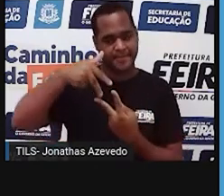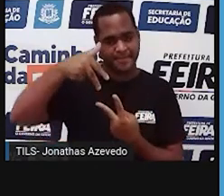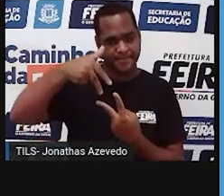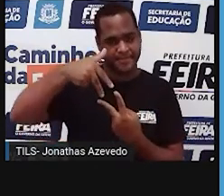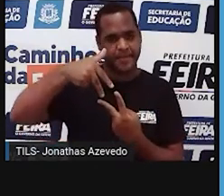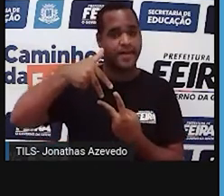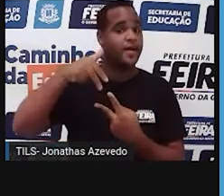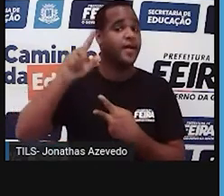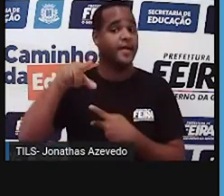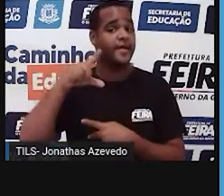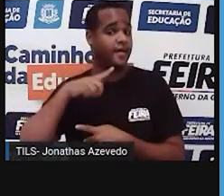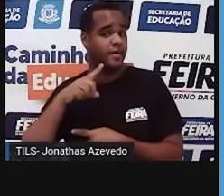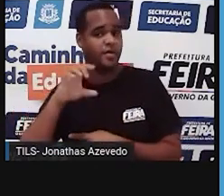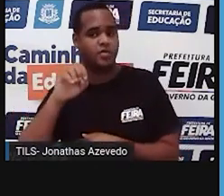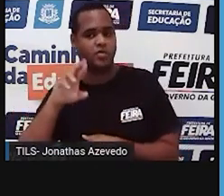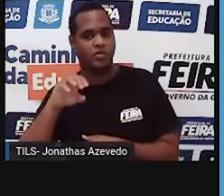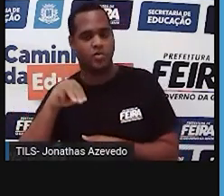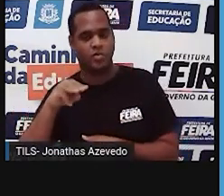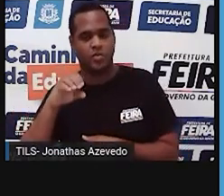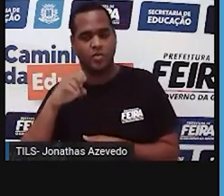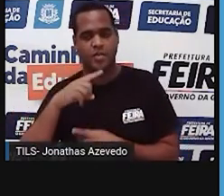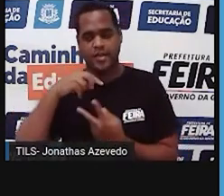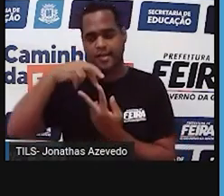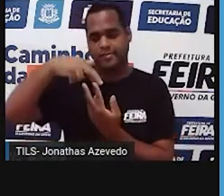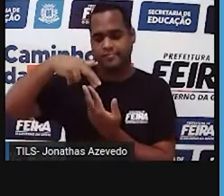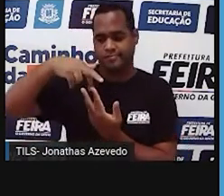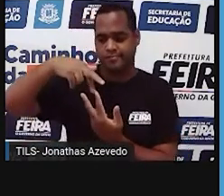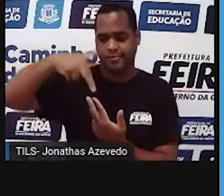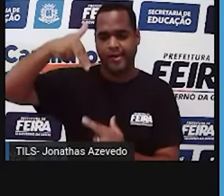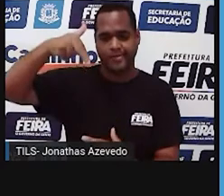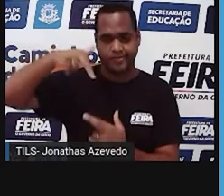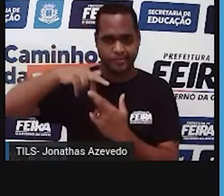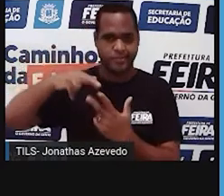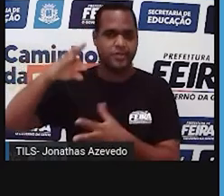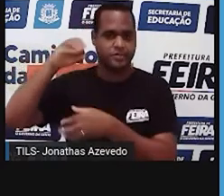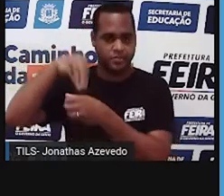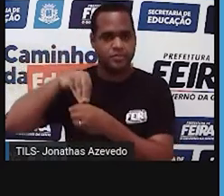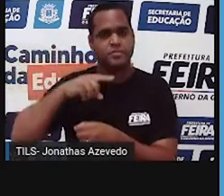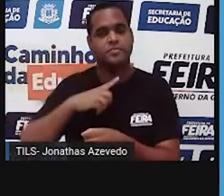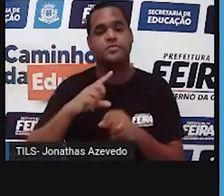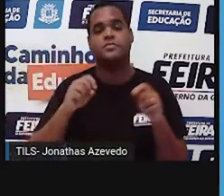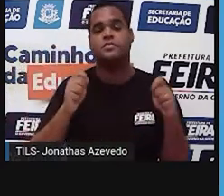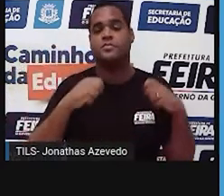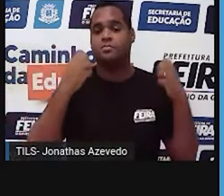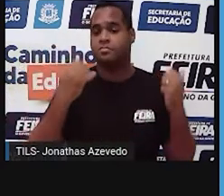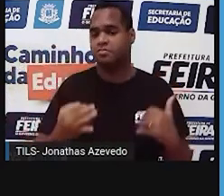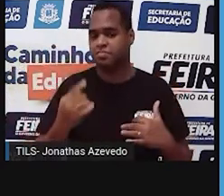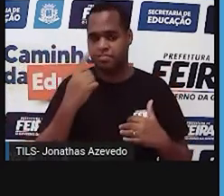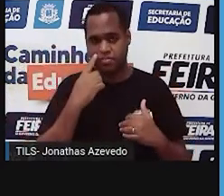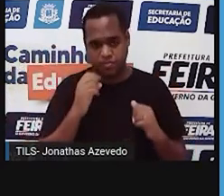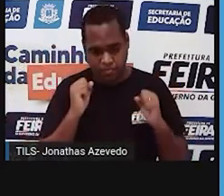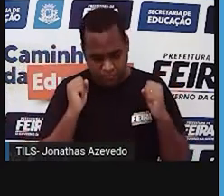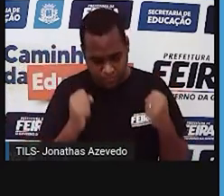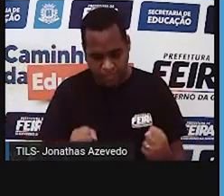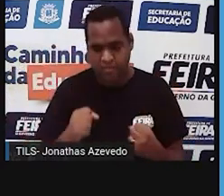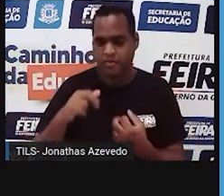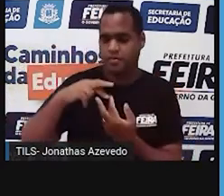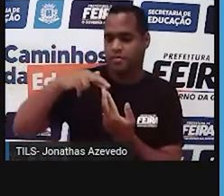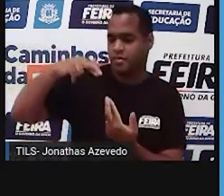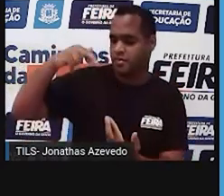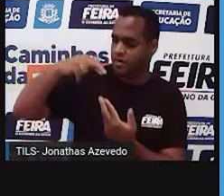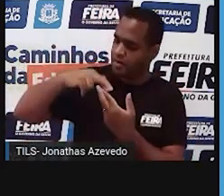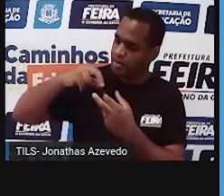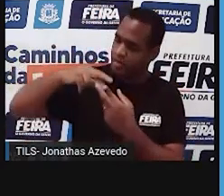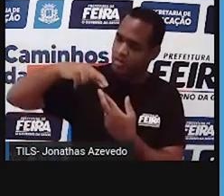cromossomo que vai carregar os genes. Por quê? Se a gente pudesse esticar a fita de DNA, ela ia ser